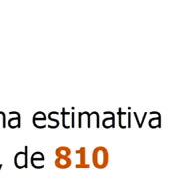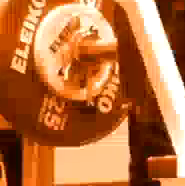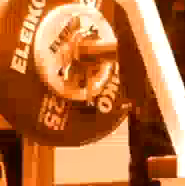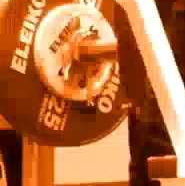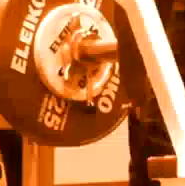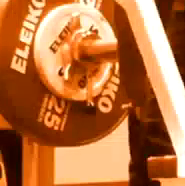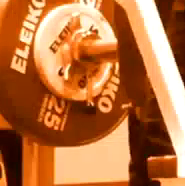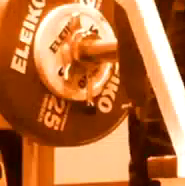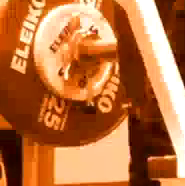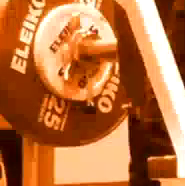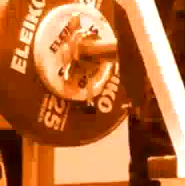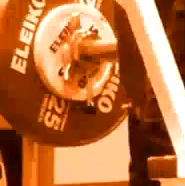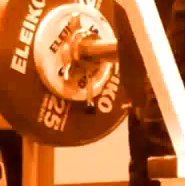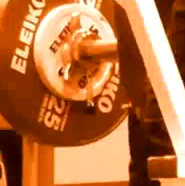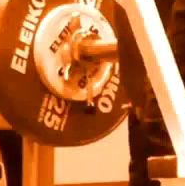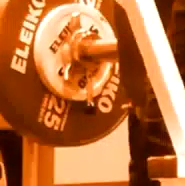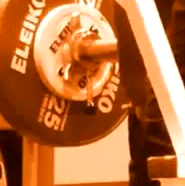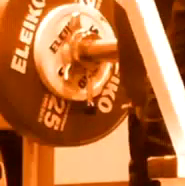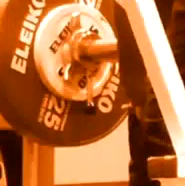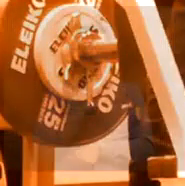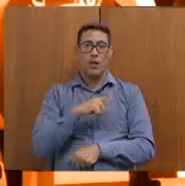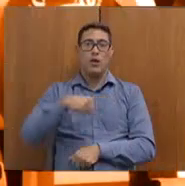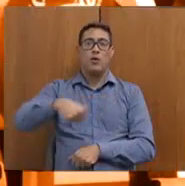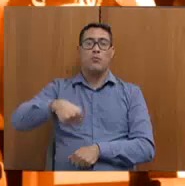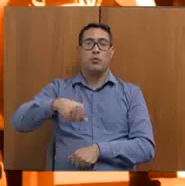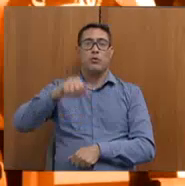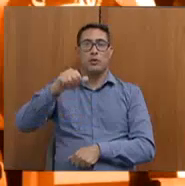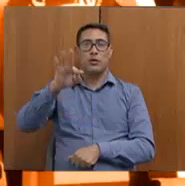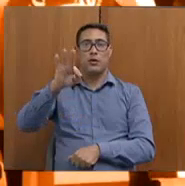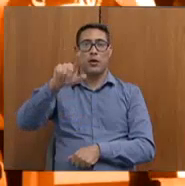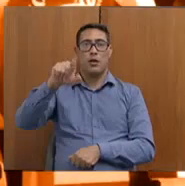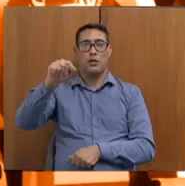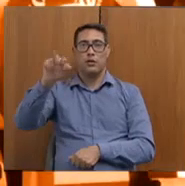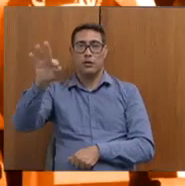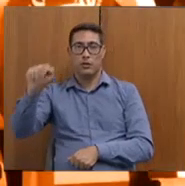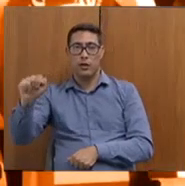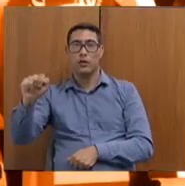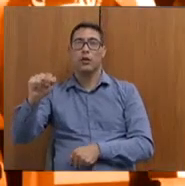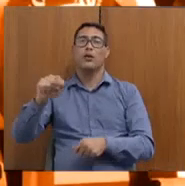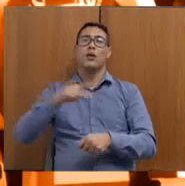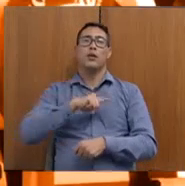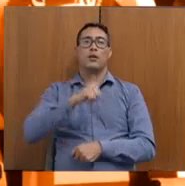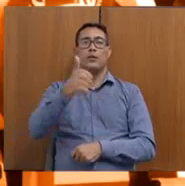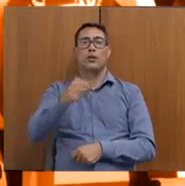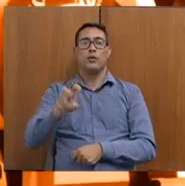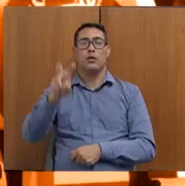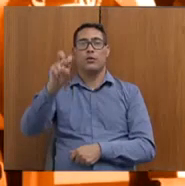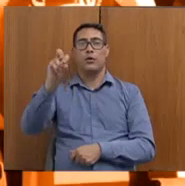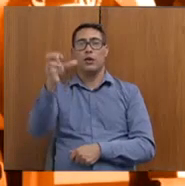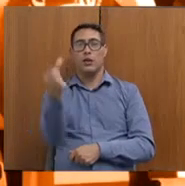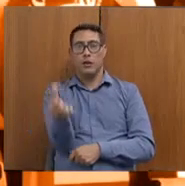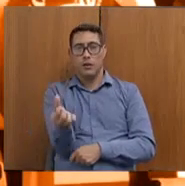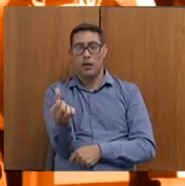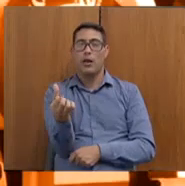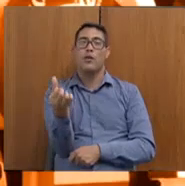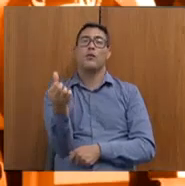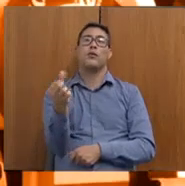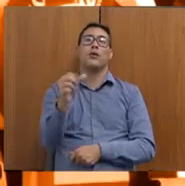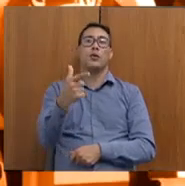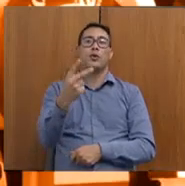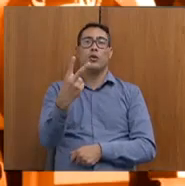Temos também Bolsa Atleta e Bolsa Técnico. Temos 156 beneficiários em 2023,